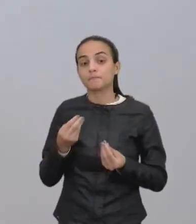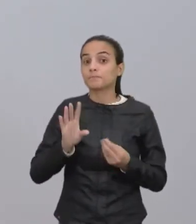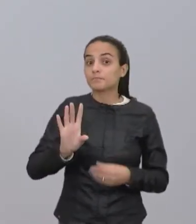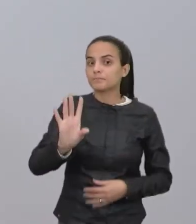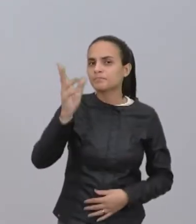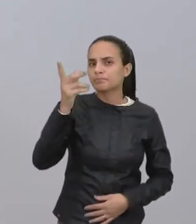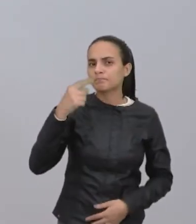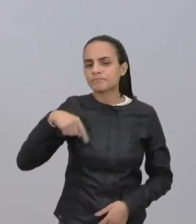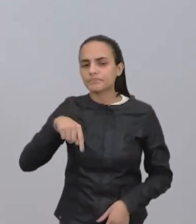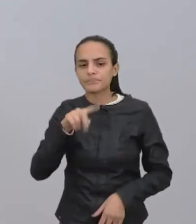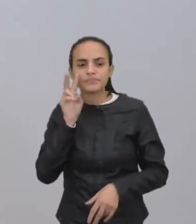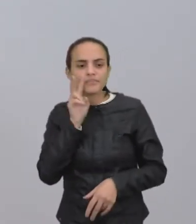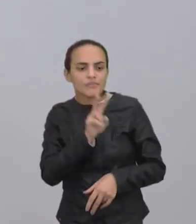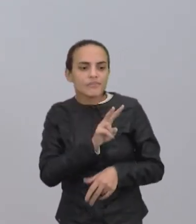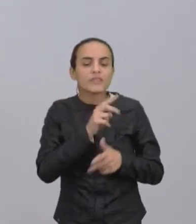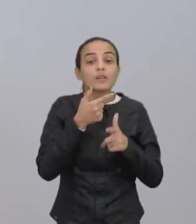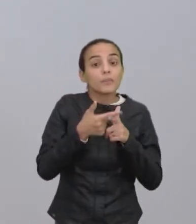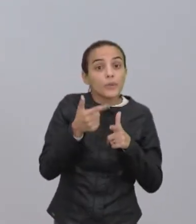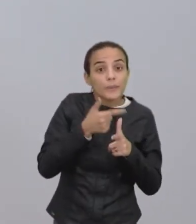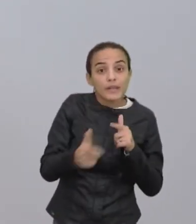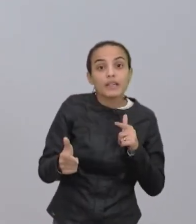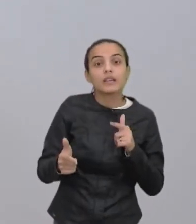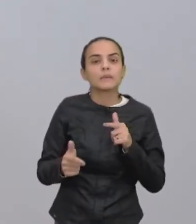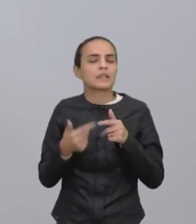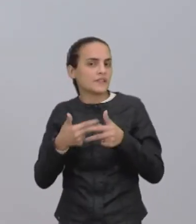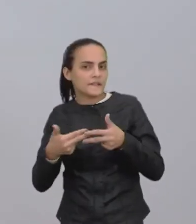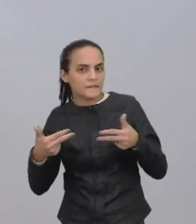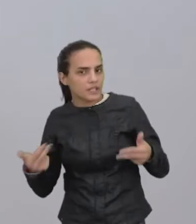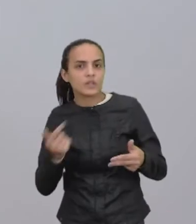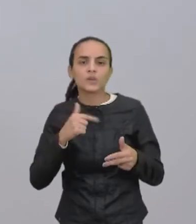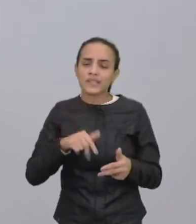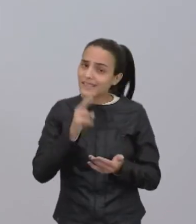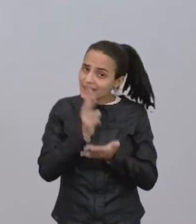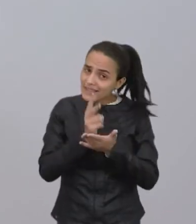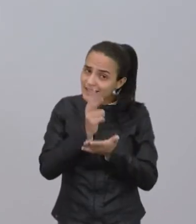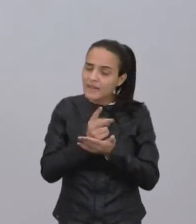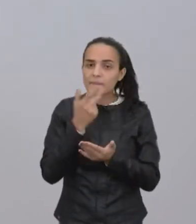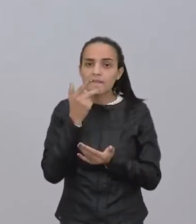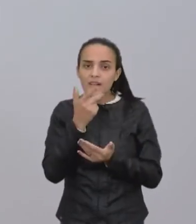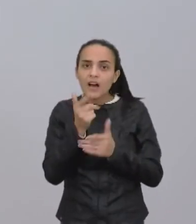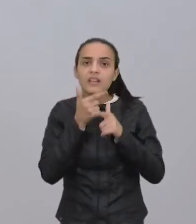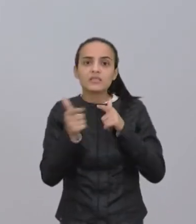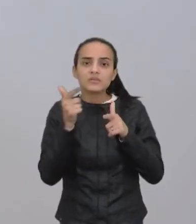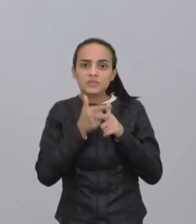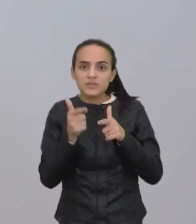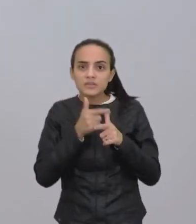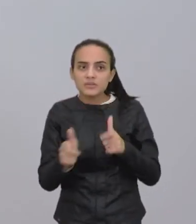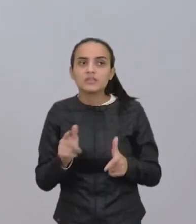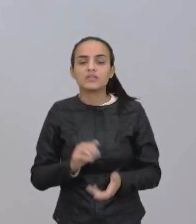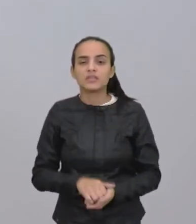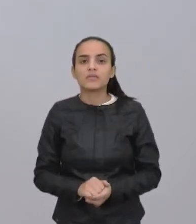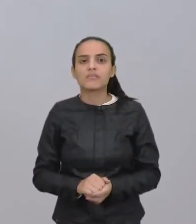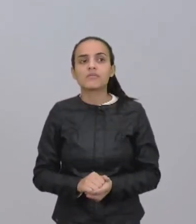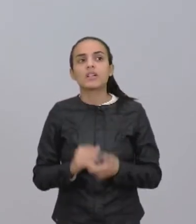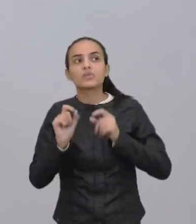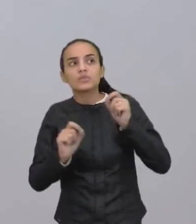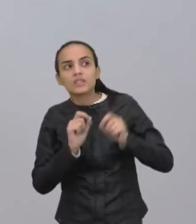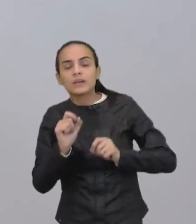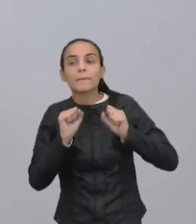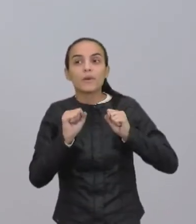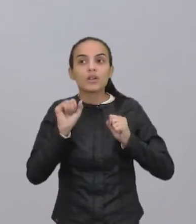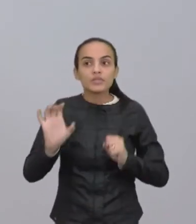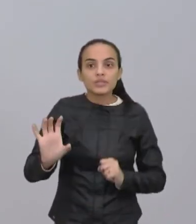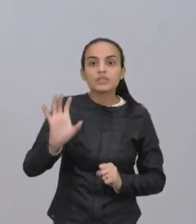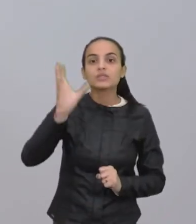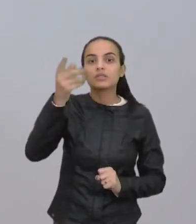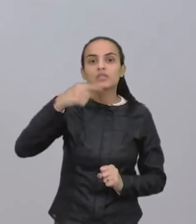aponta, né, os problemas, então, a gente sempre fala dos problemas, a gente sempre fala das consequências, por exemplo,